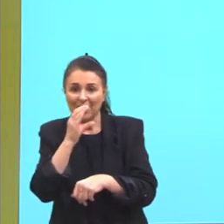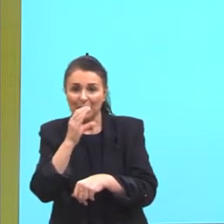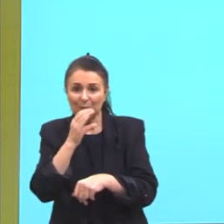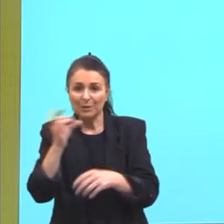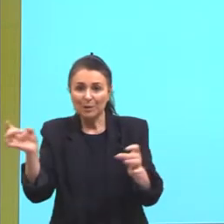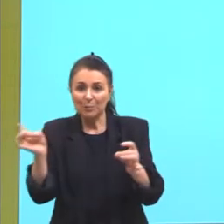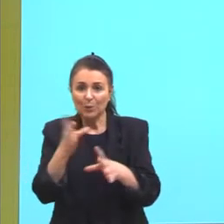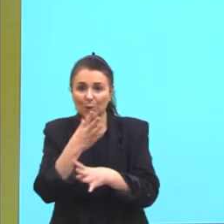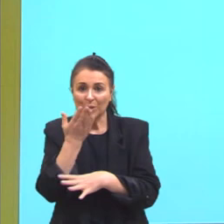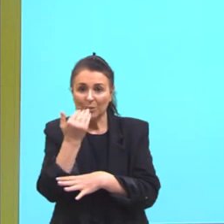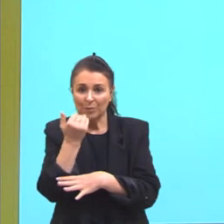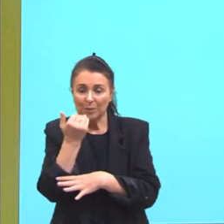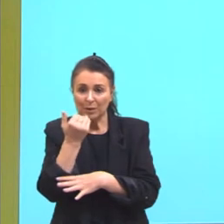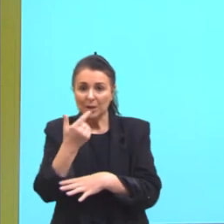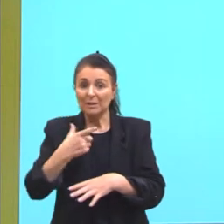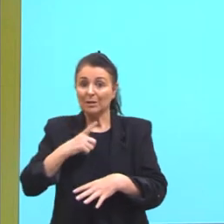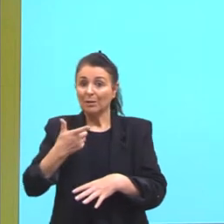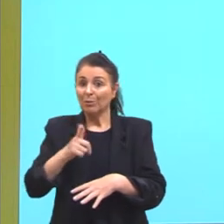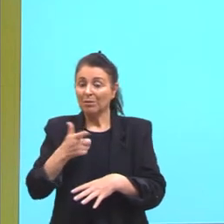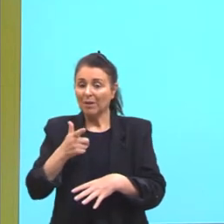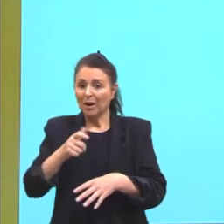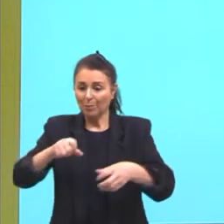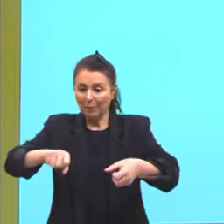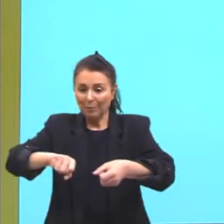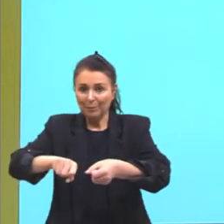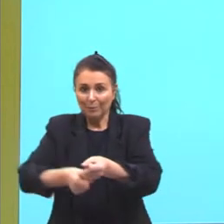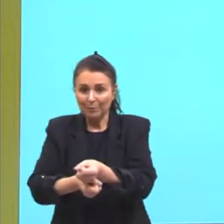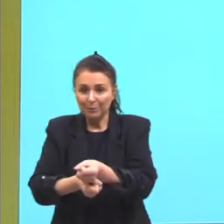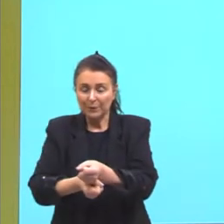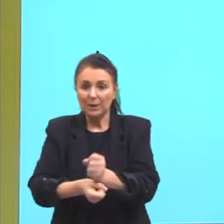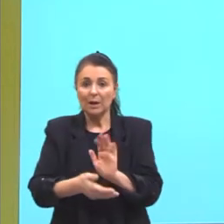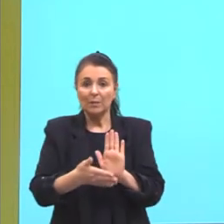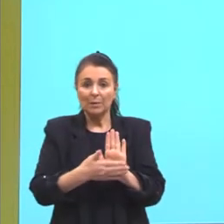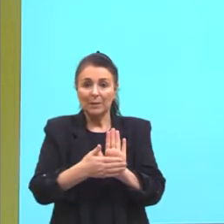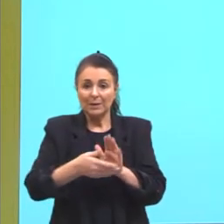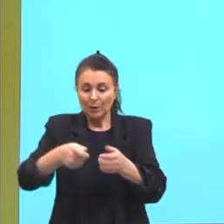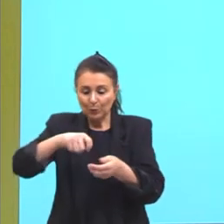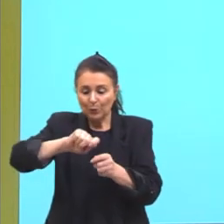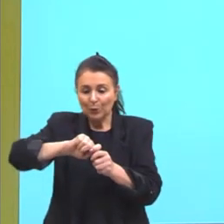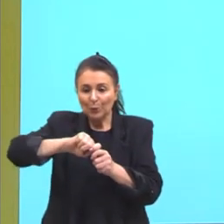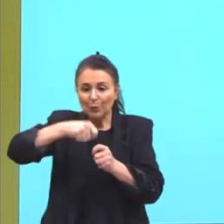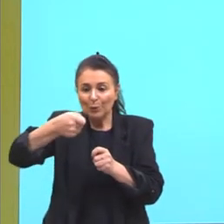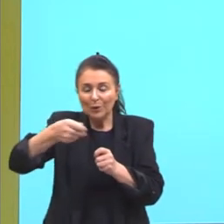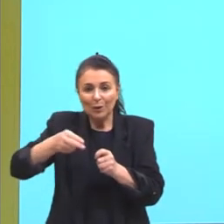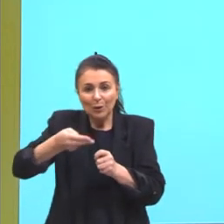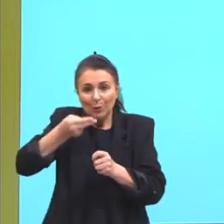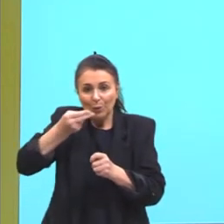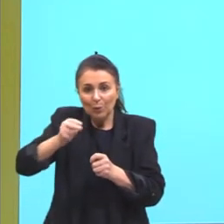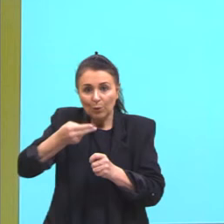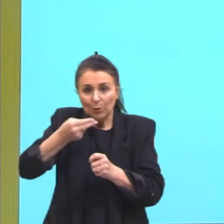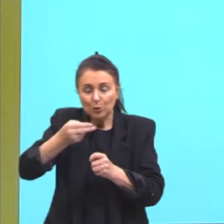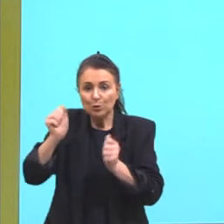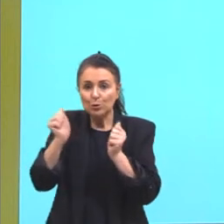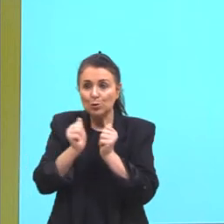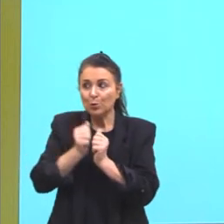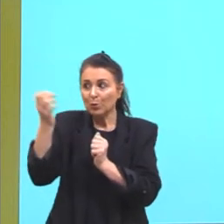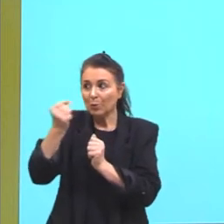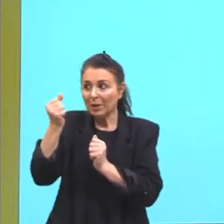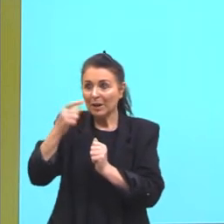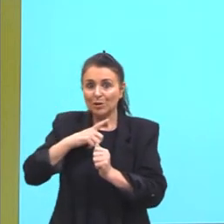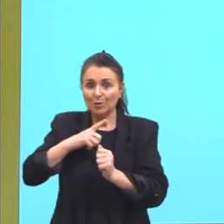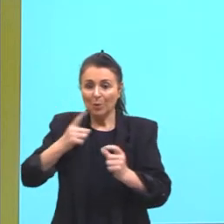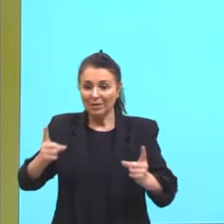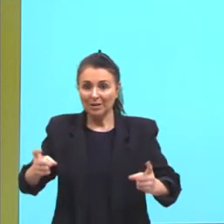de pressão. Exemplo três, na preparação de iogurtes, adiciona-se ao leite bactérias